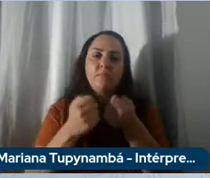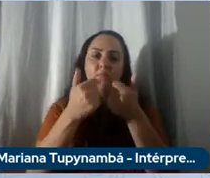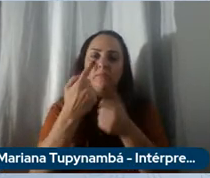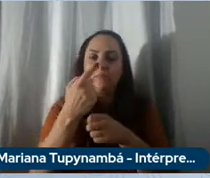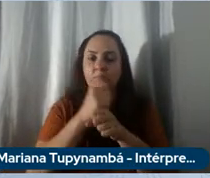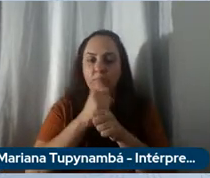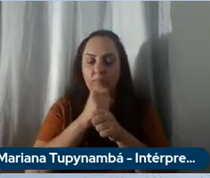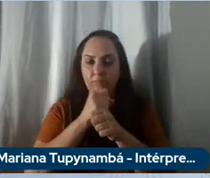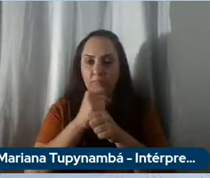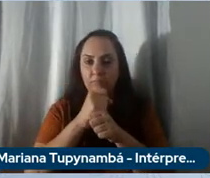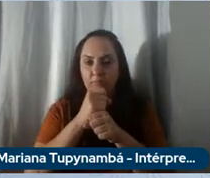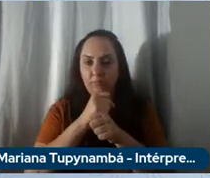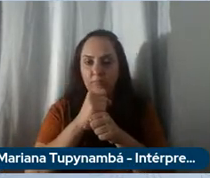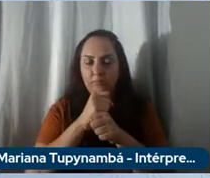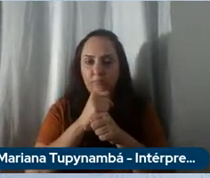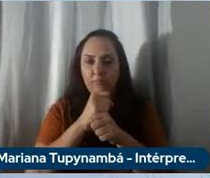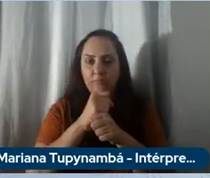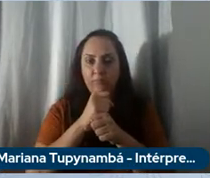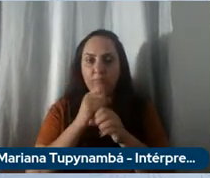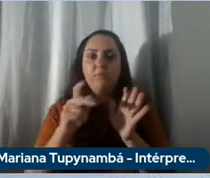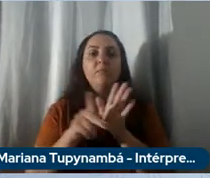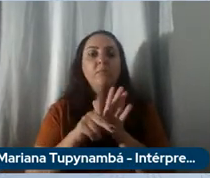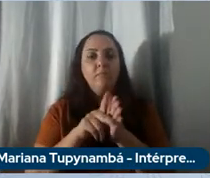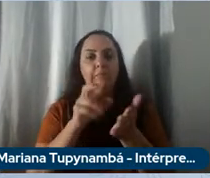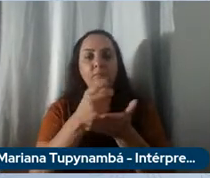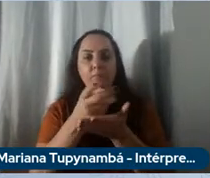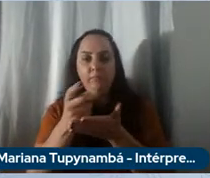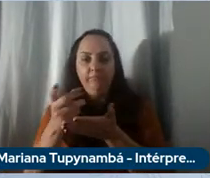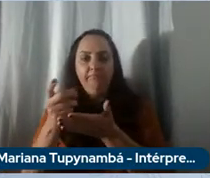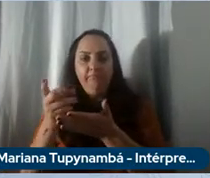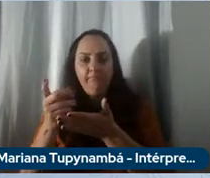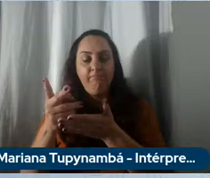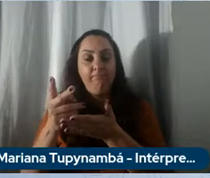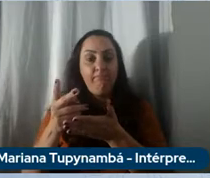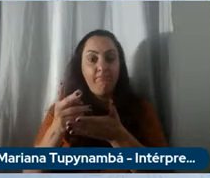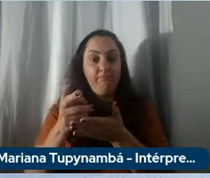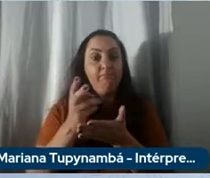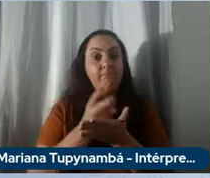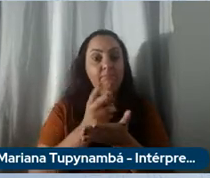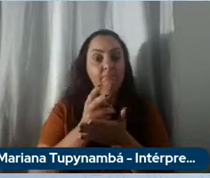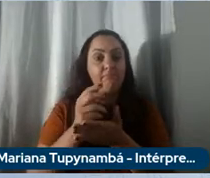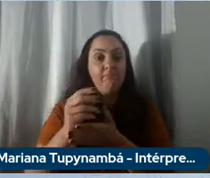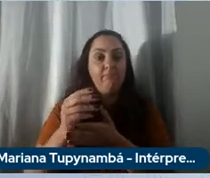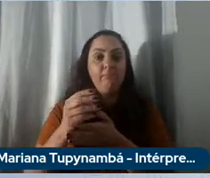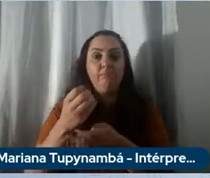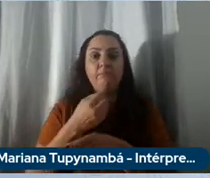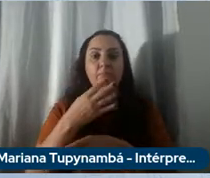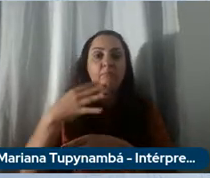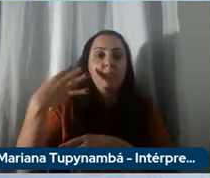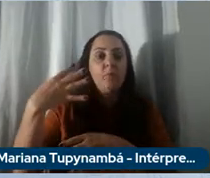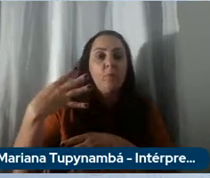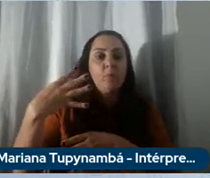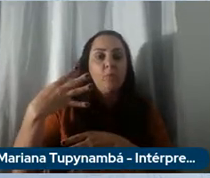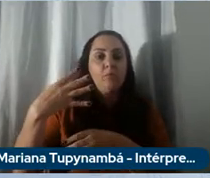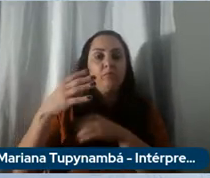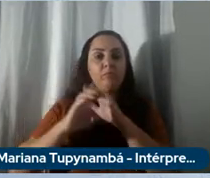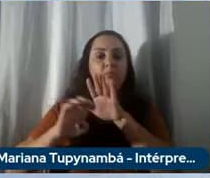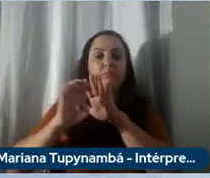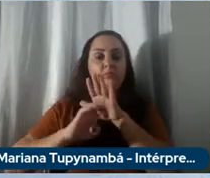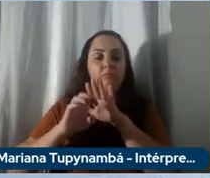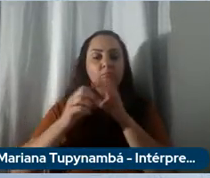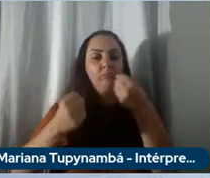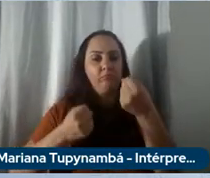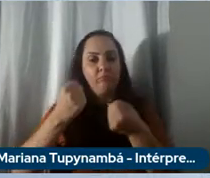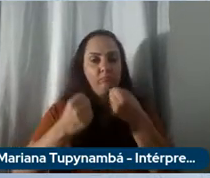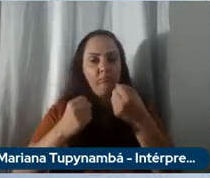automotivo, como produção e como vendas e a quarta empresa automotiva do mundo. Ela, no ano